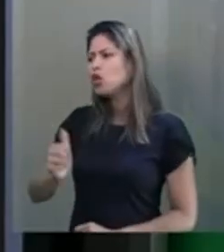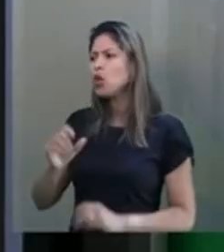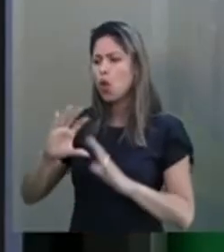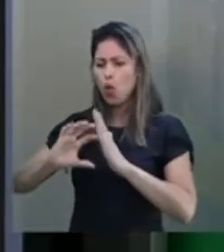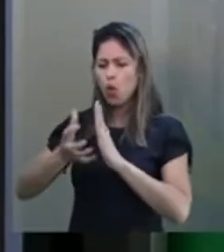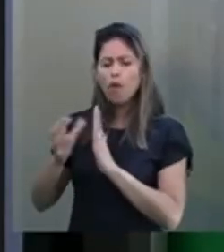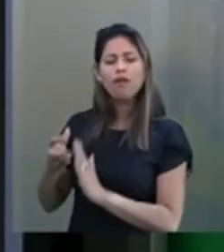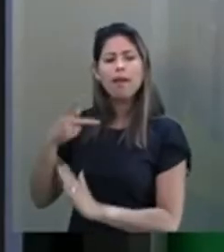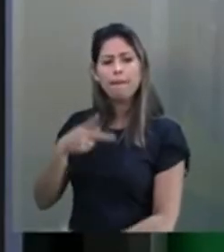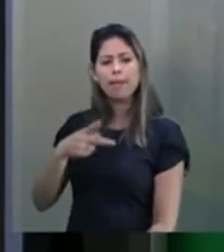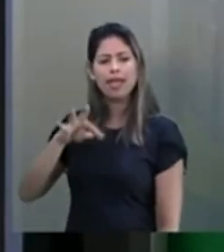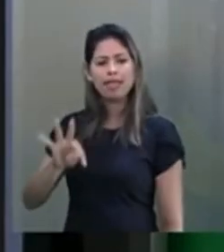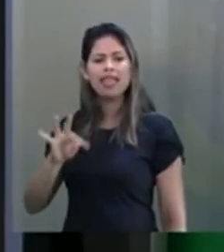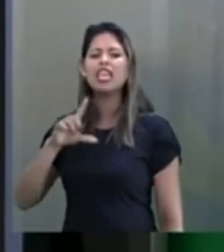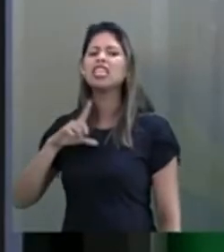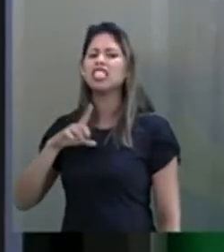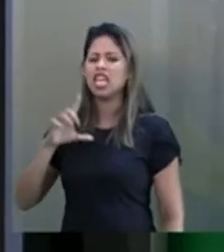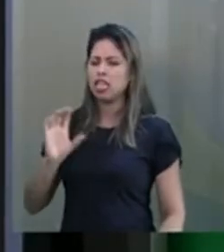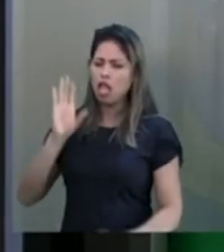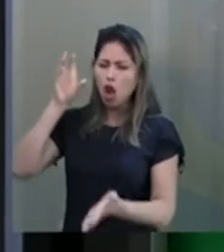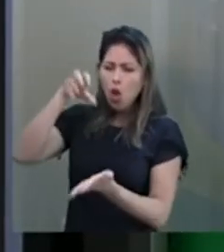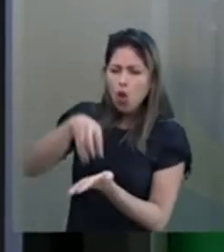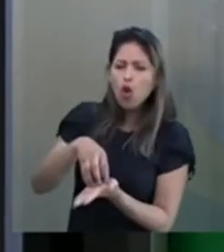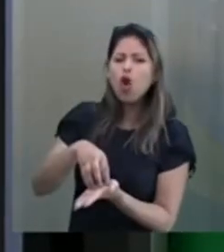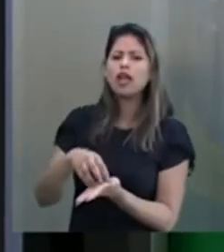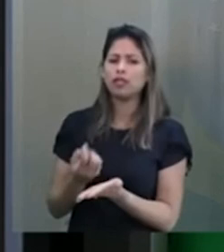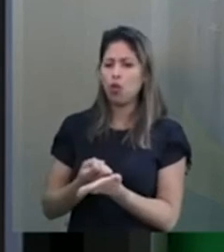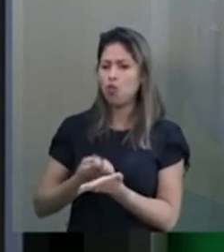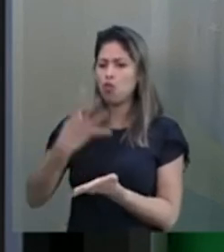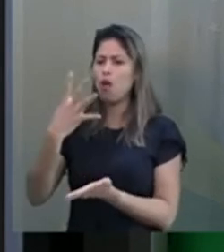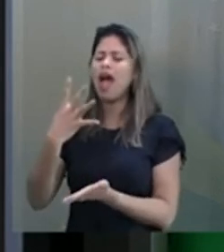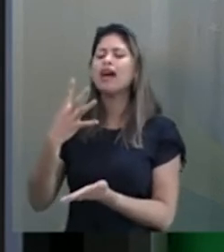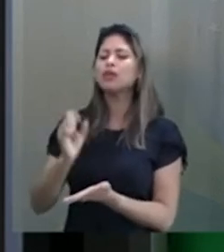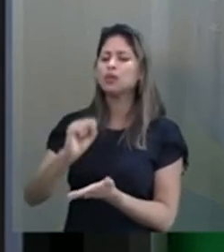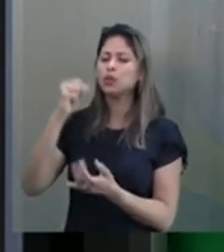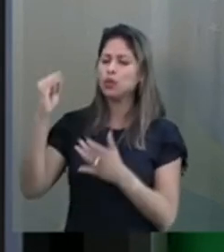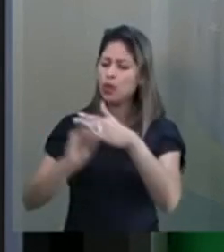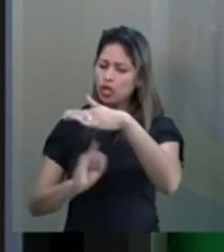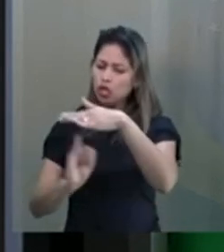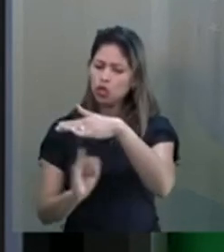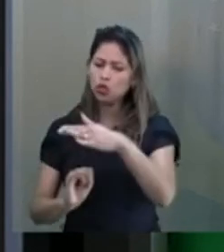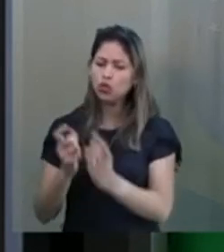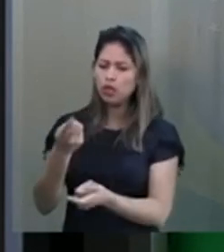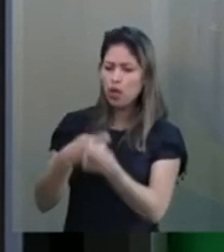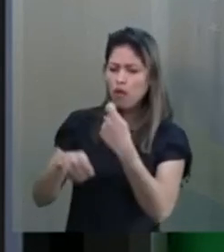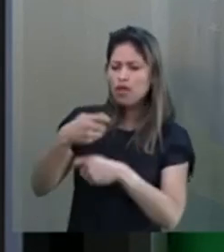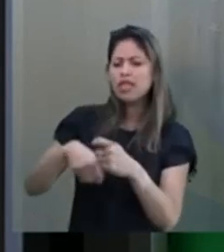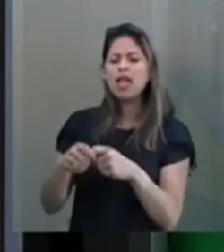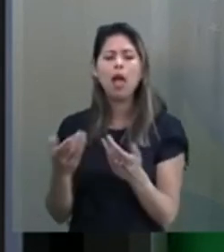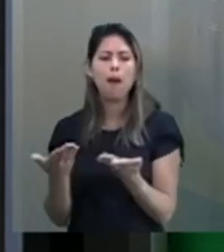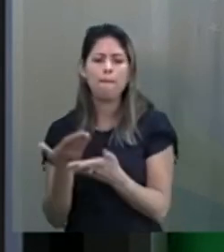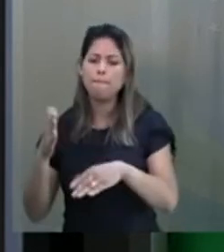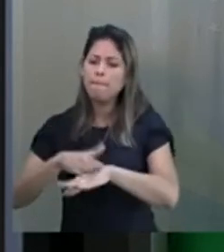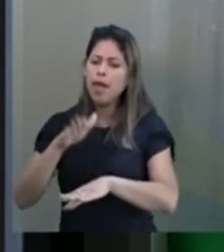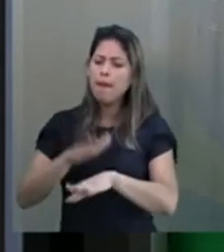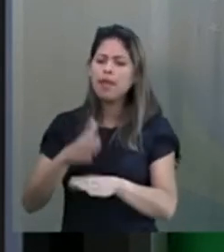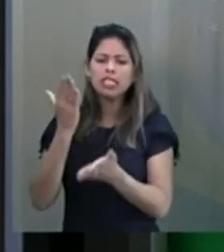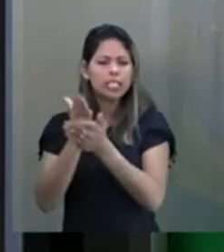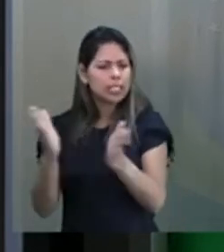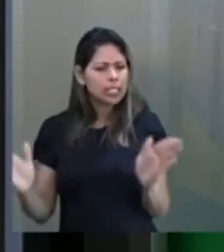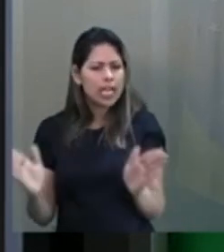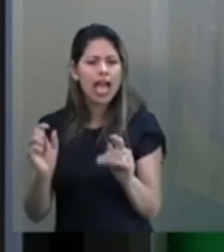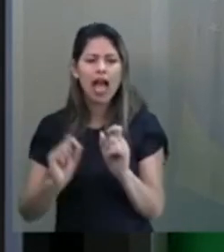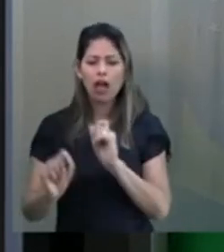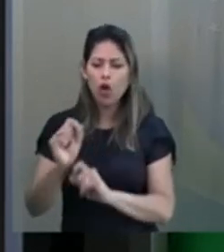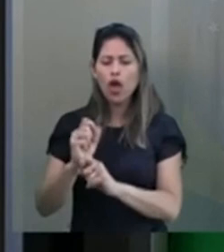concentraram 85% do mercado em quatro instituições financeiras. Está na hora de a gente quebrar isso. Temos factorings hoje que na